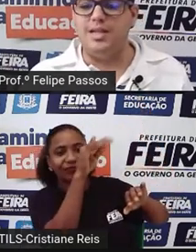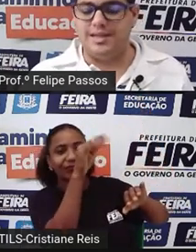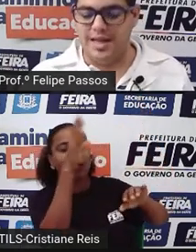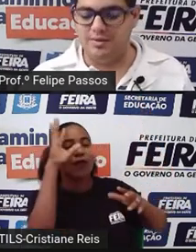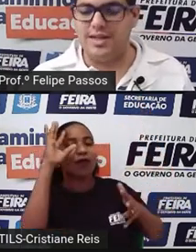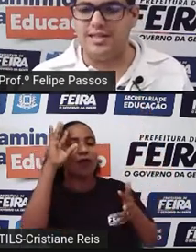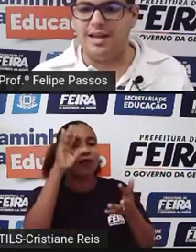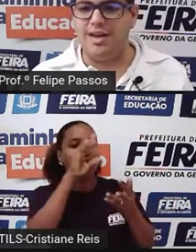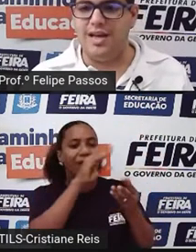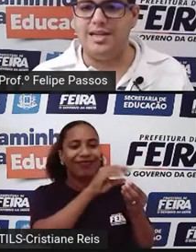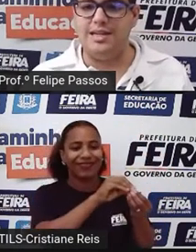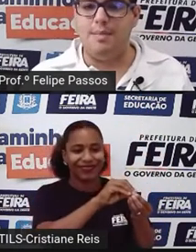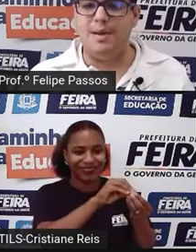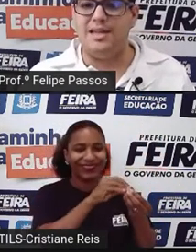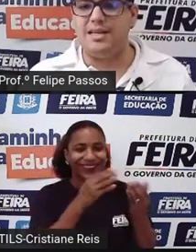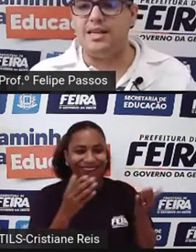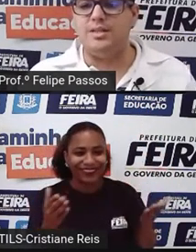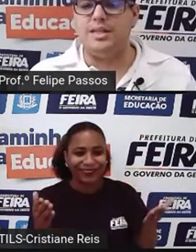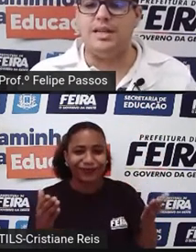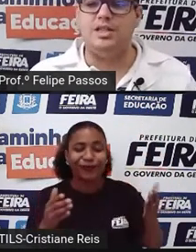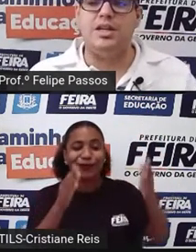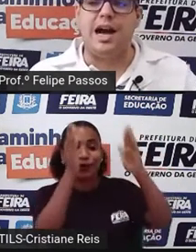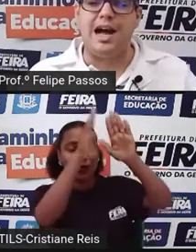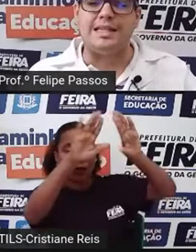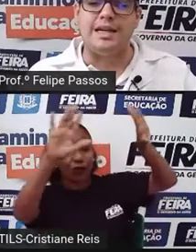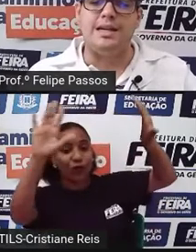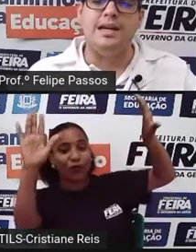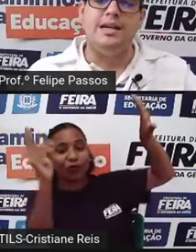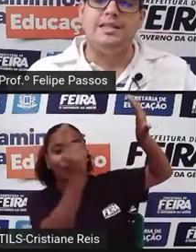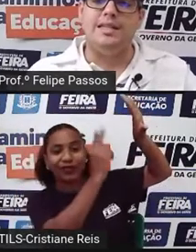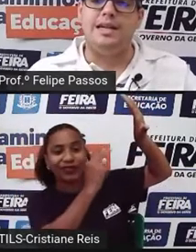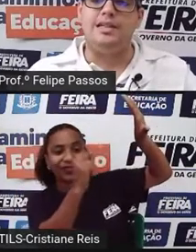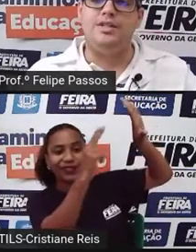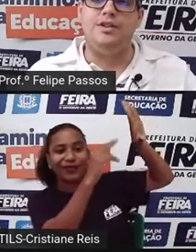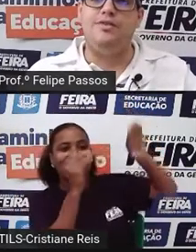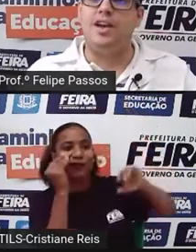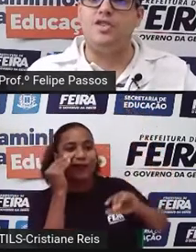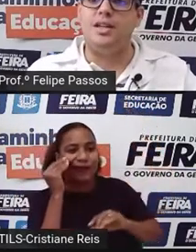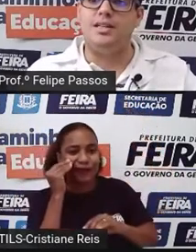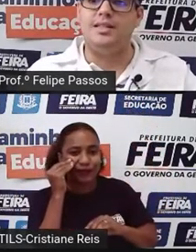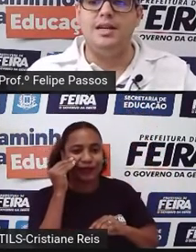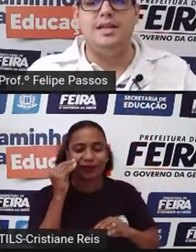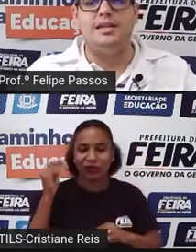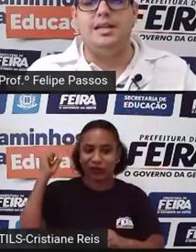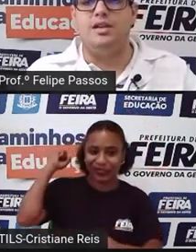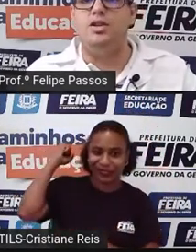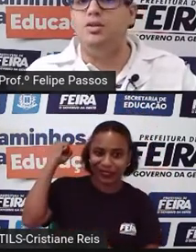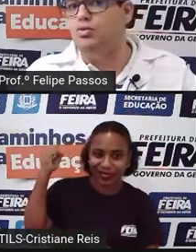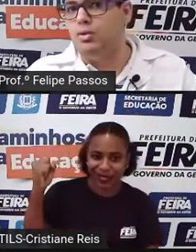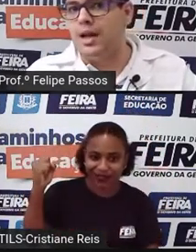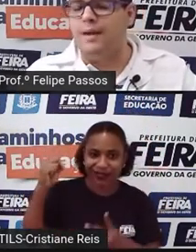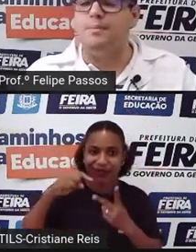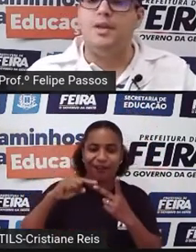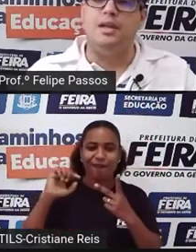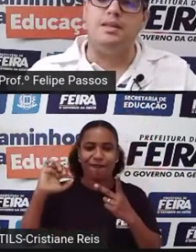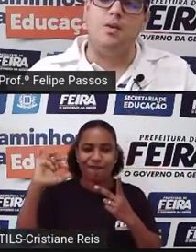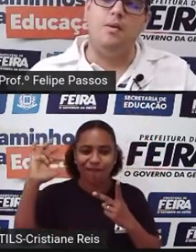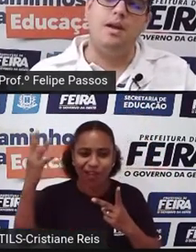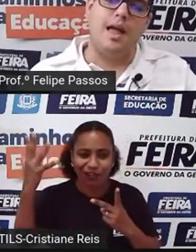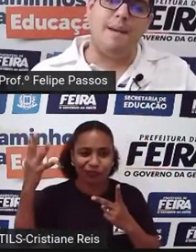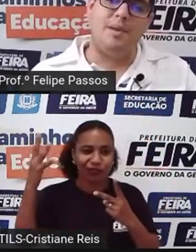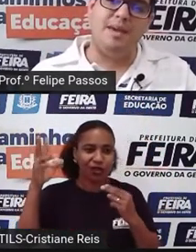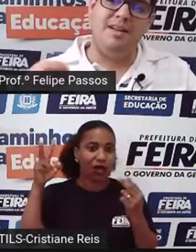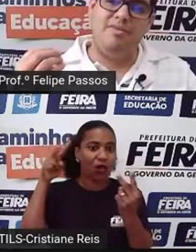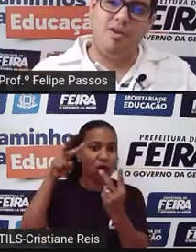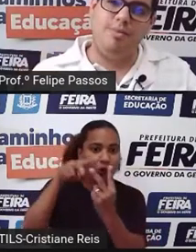geralmente, os desenhos das cavernas, eles representam cenas de caça, cenas de festas, cenas de luta. Então,